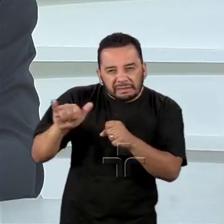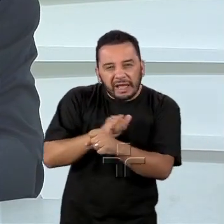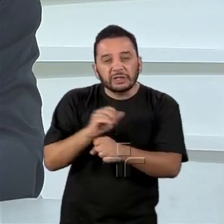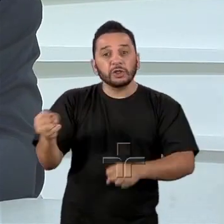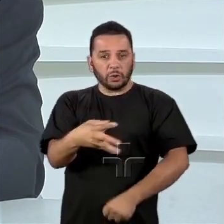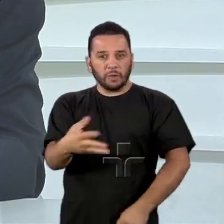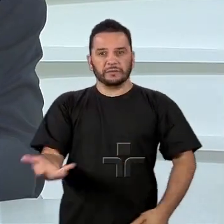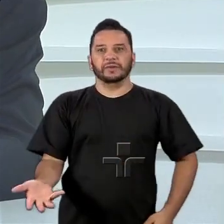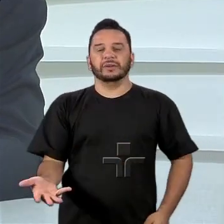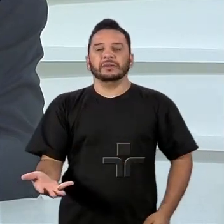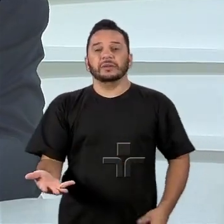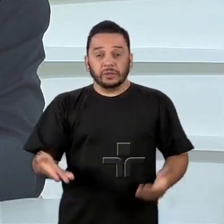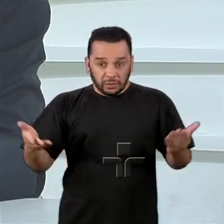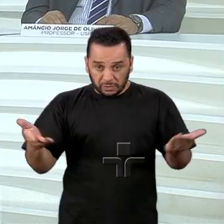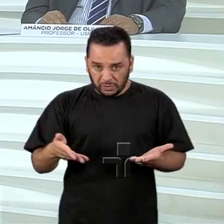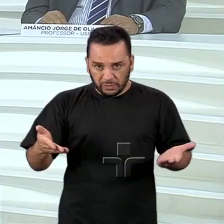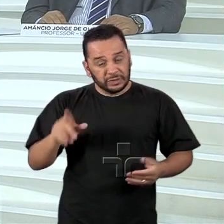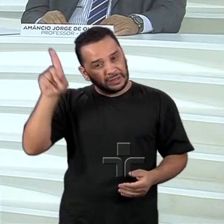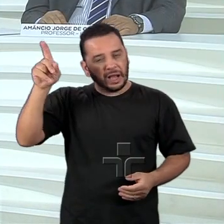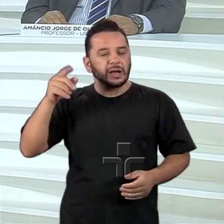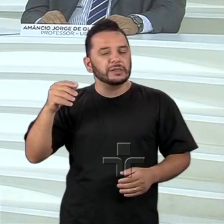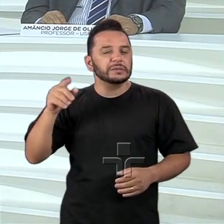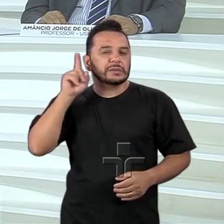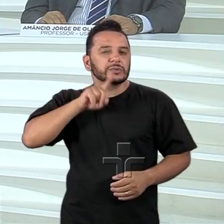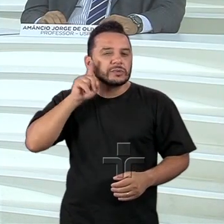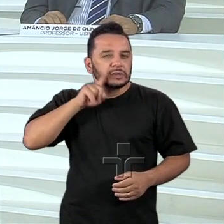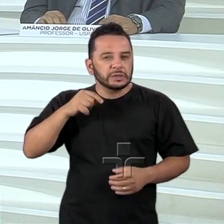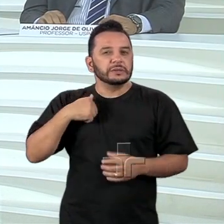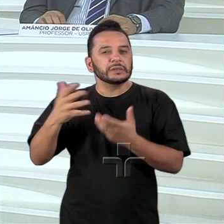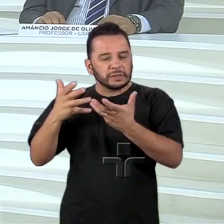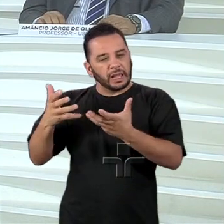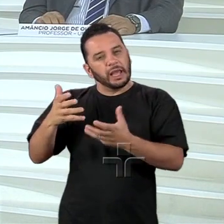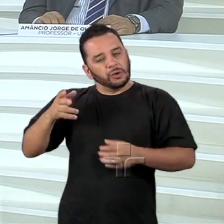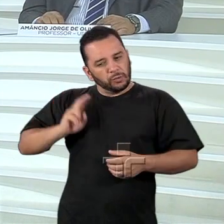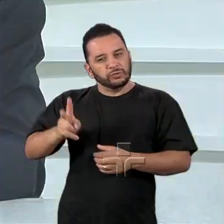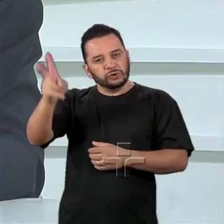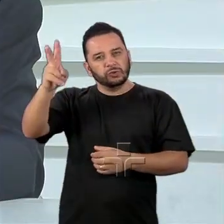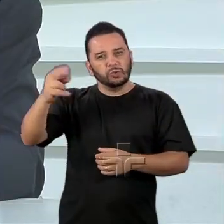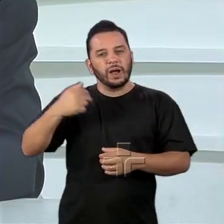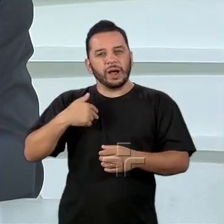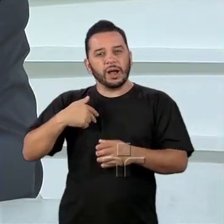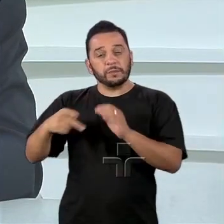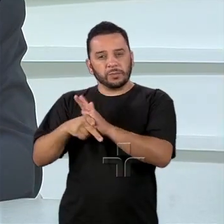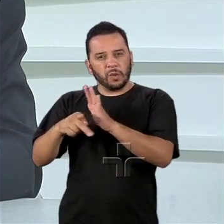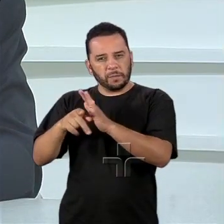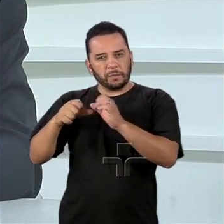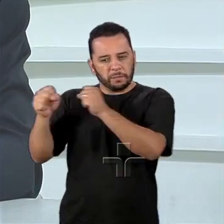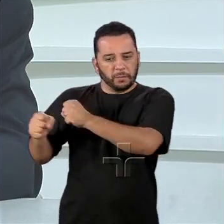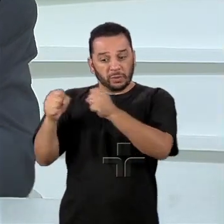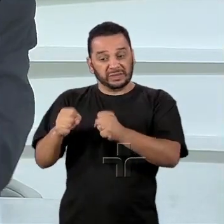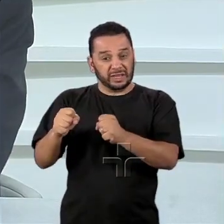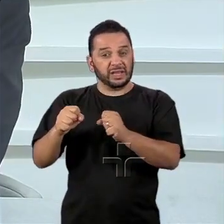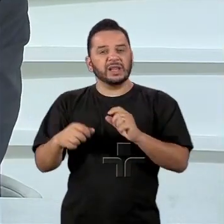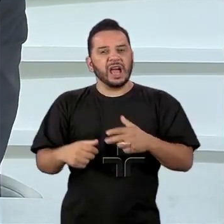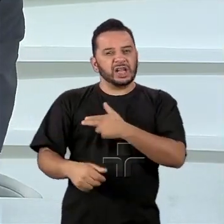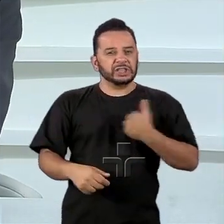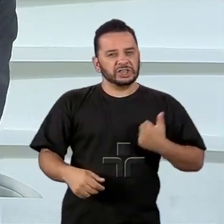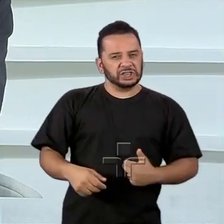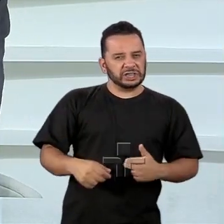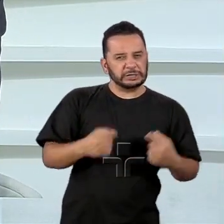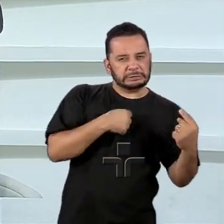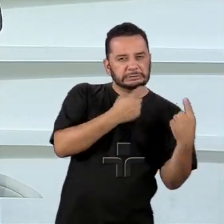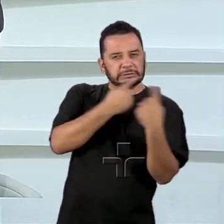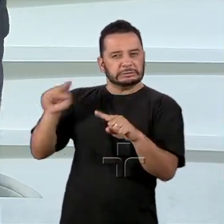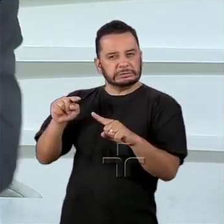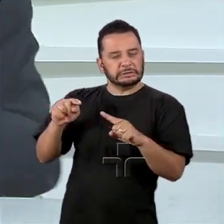claramente uma tentativa dos Estados Unidos de se manter, de se manter, economia está sendo desafiada pela China. E a China vem com um